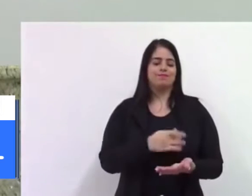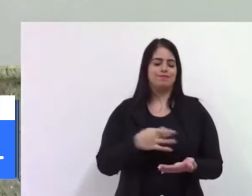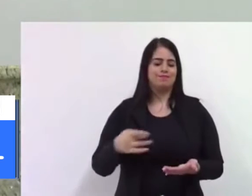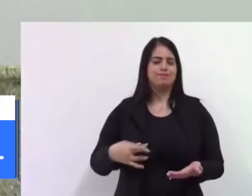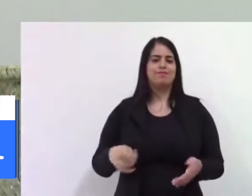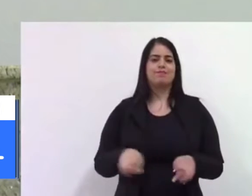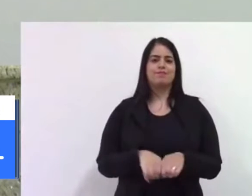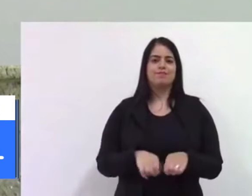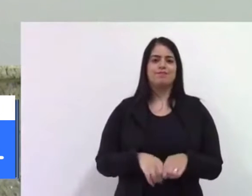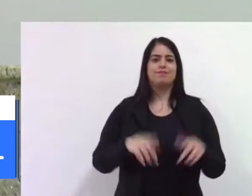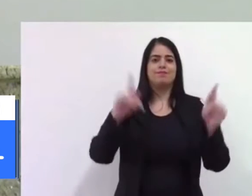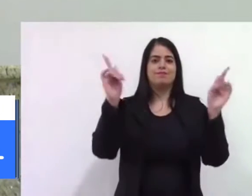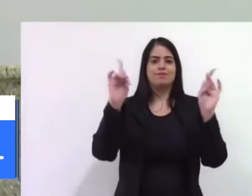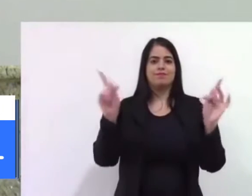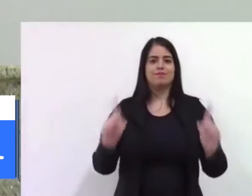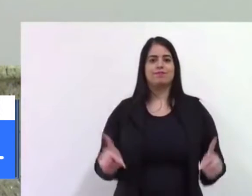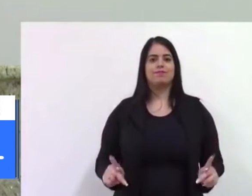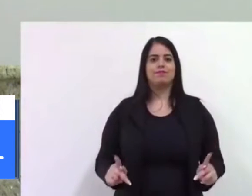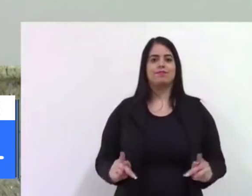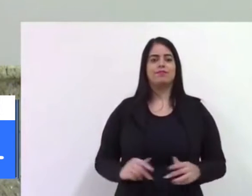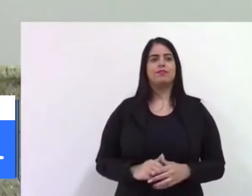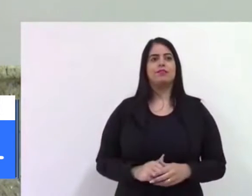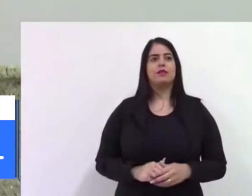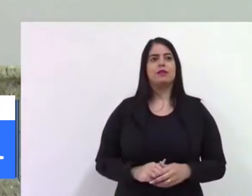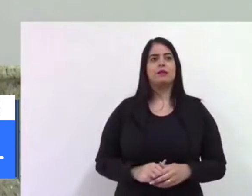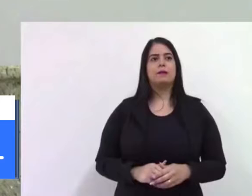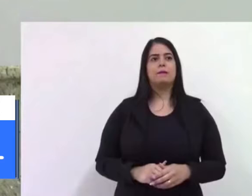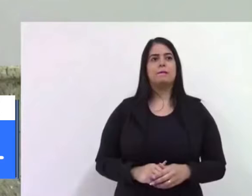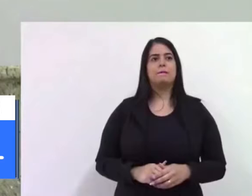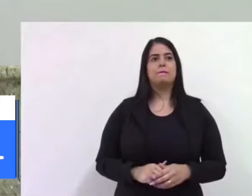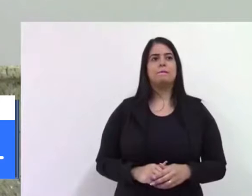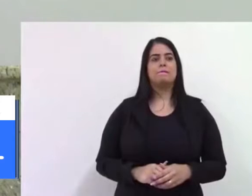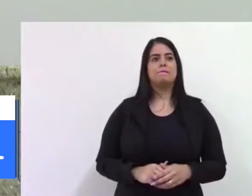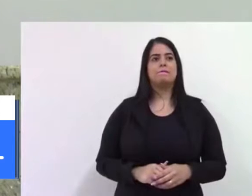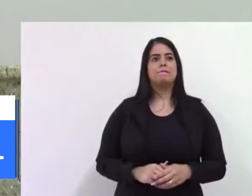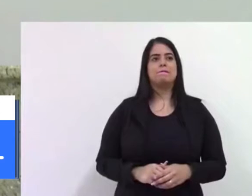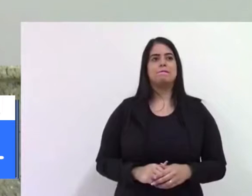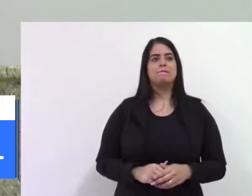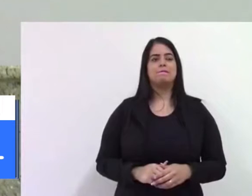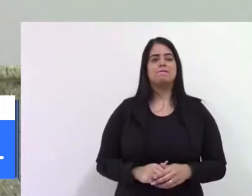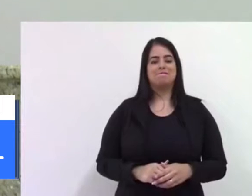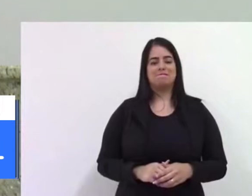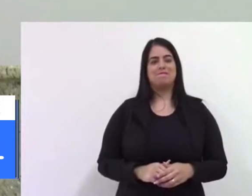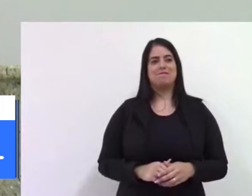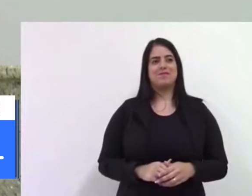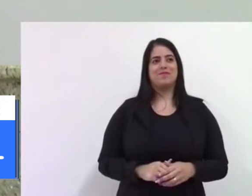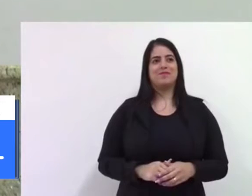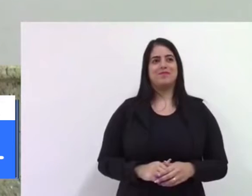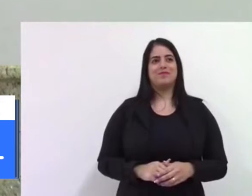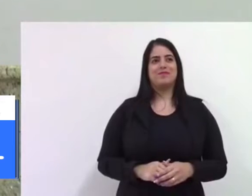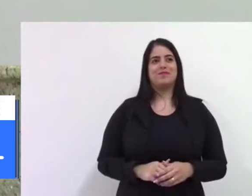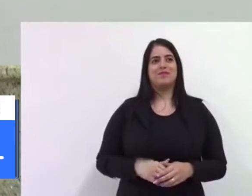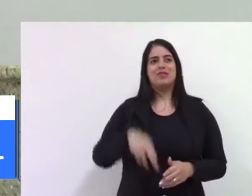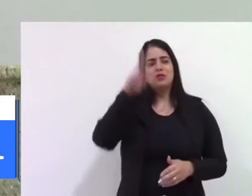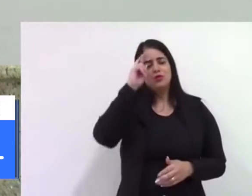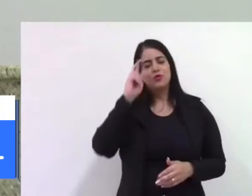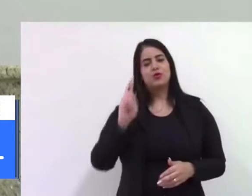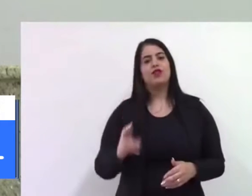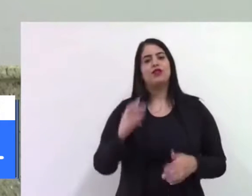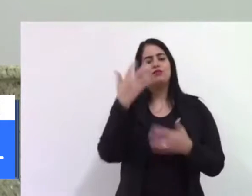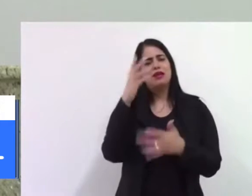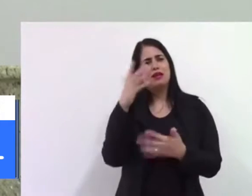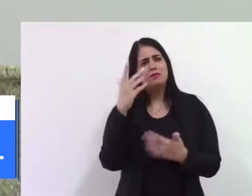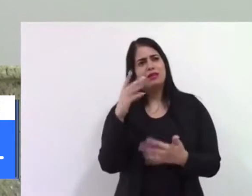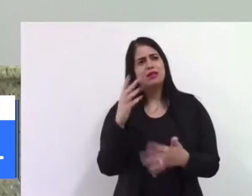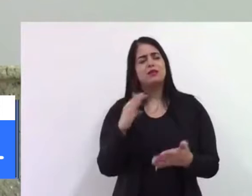também parabenizar aqui o nosso presidente por colocar a menina ali, nova intérprete, porque